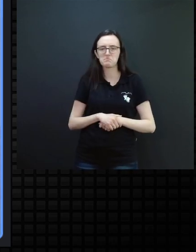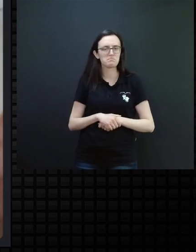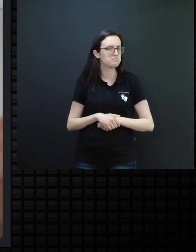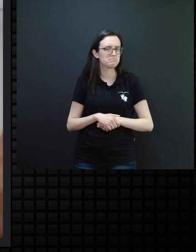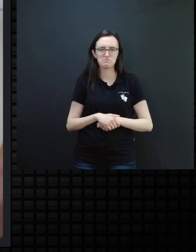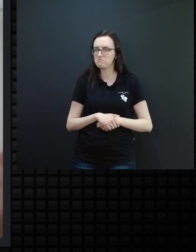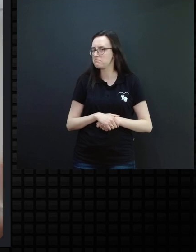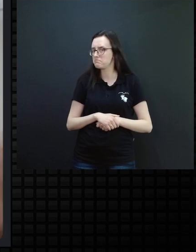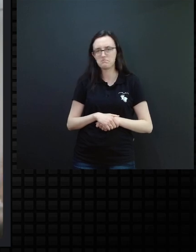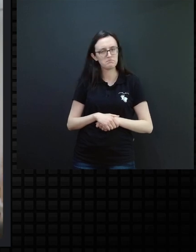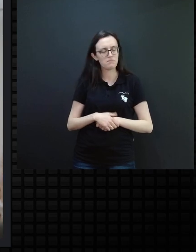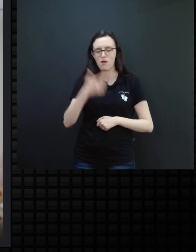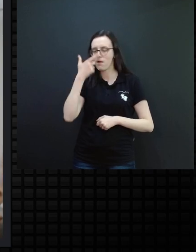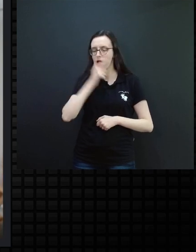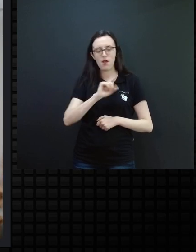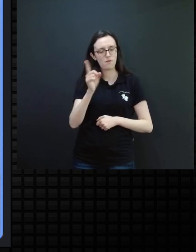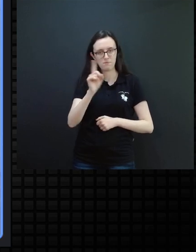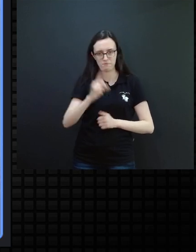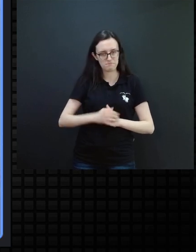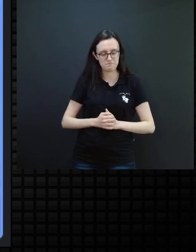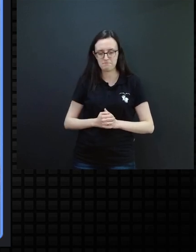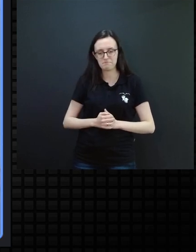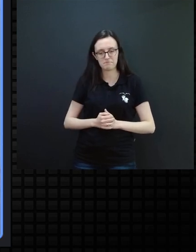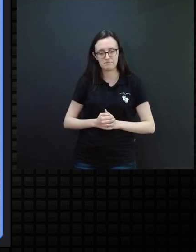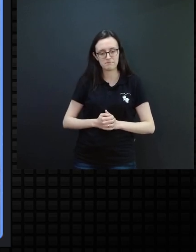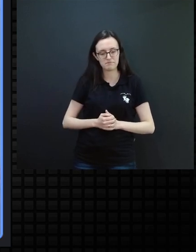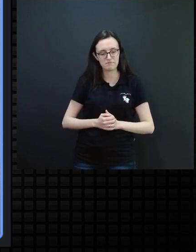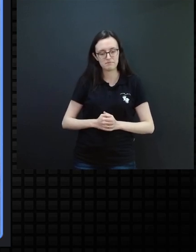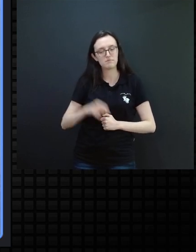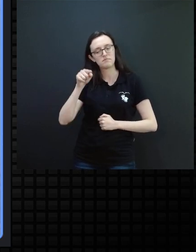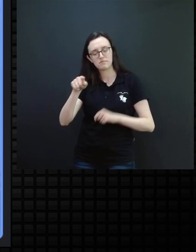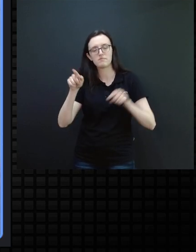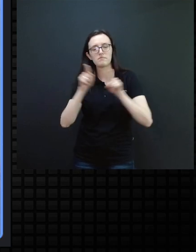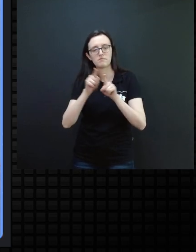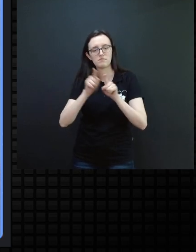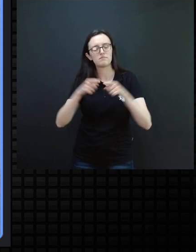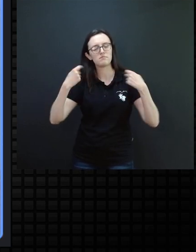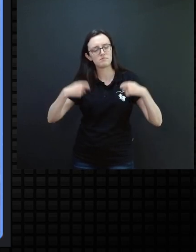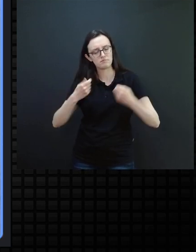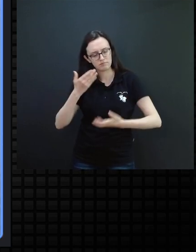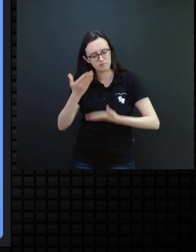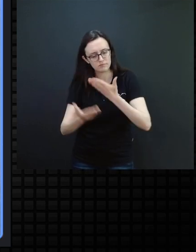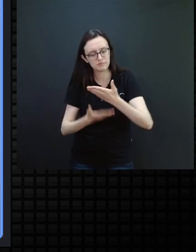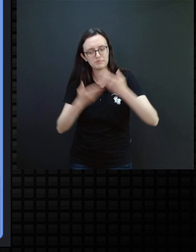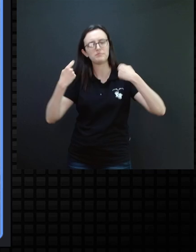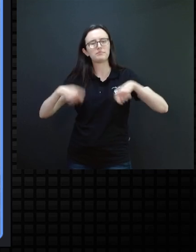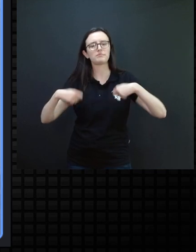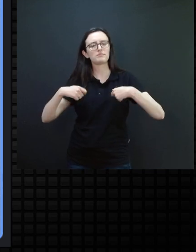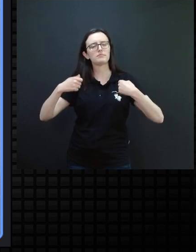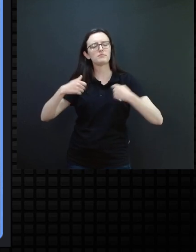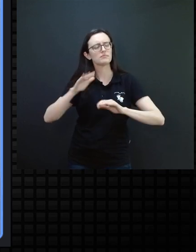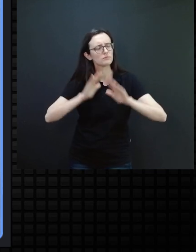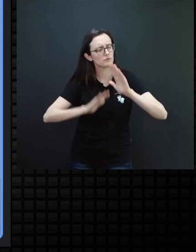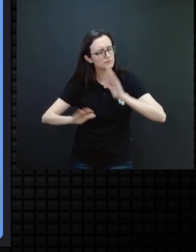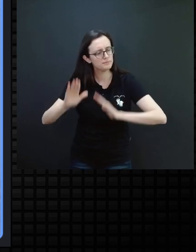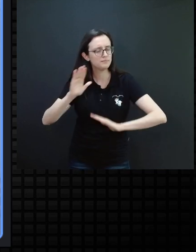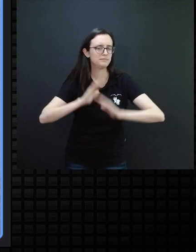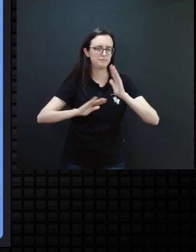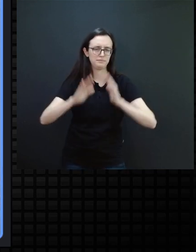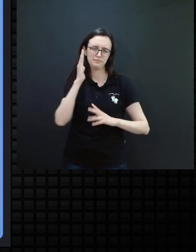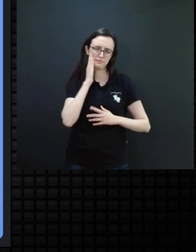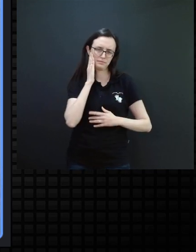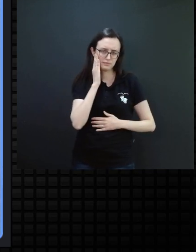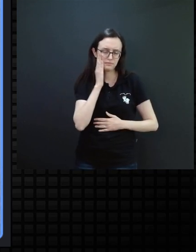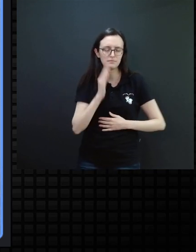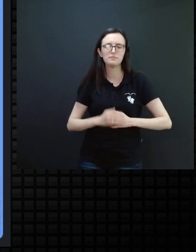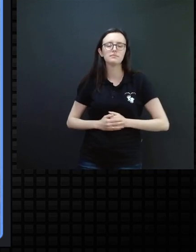abstração. E isso também precisa ser trabalhado, conversado com bastante cuidado, né, com